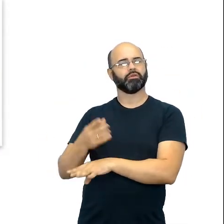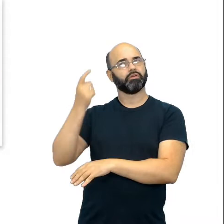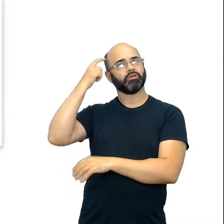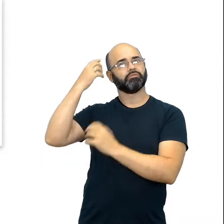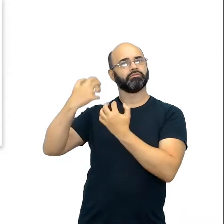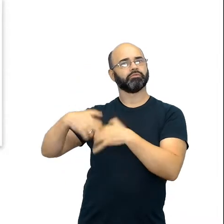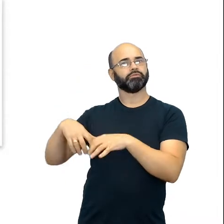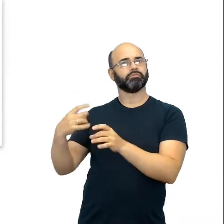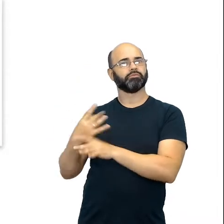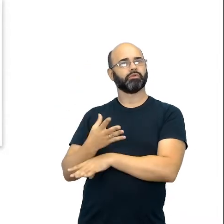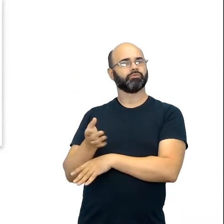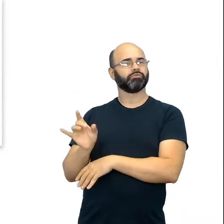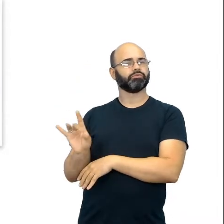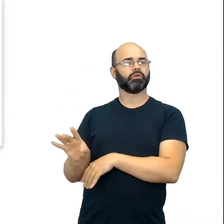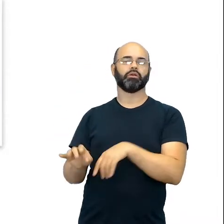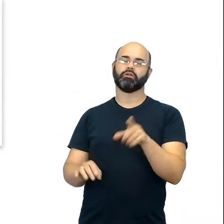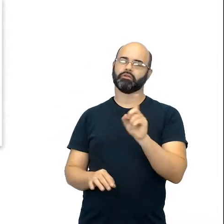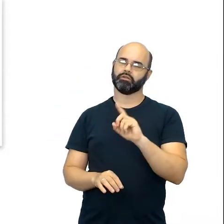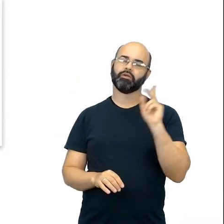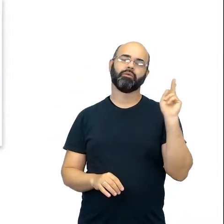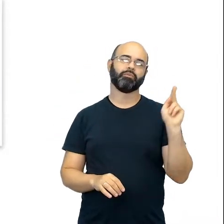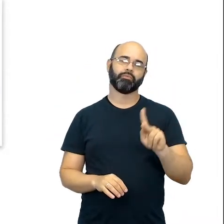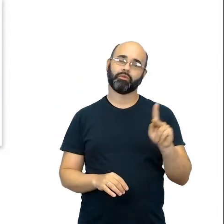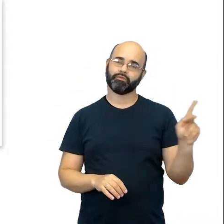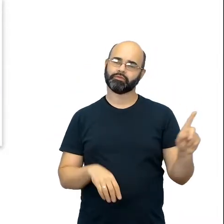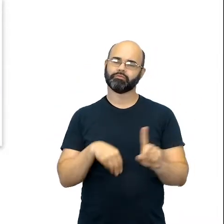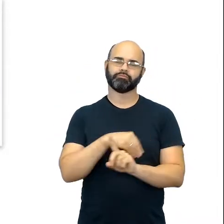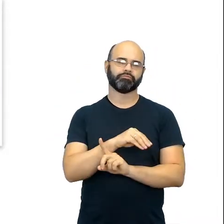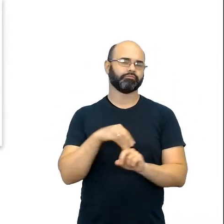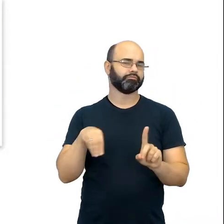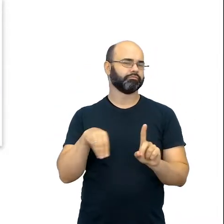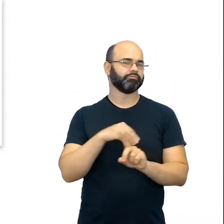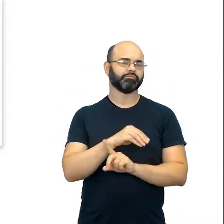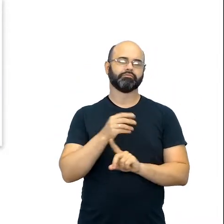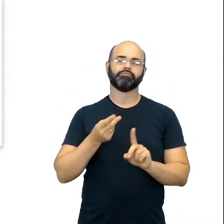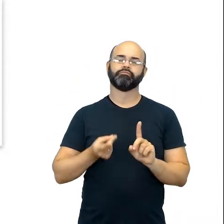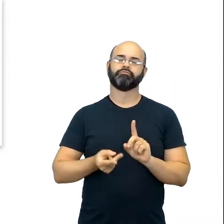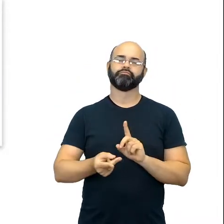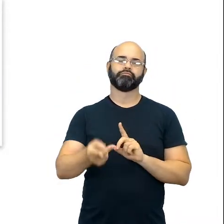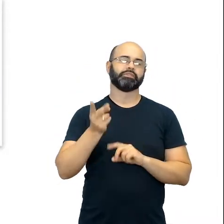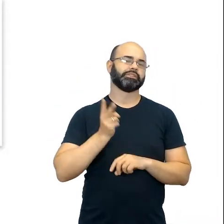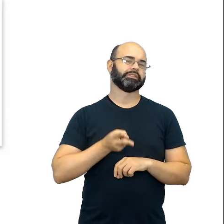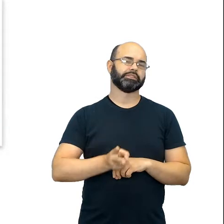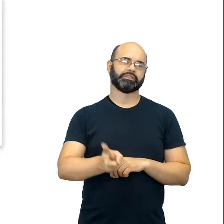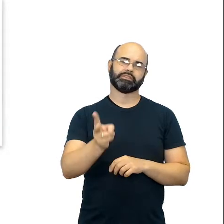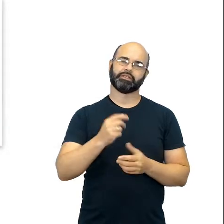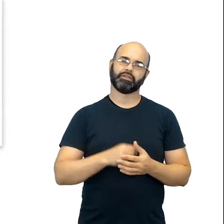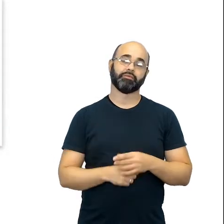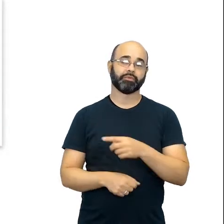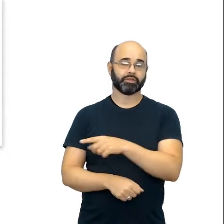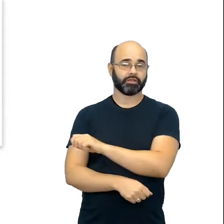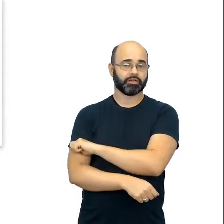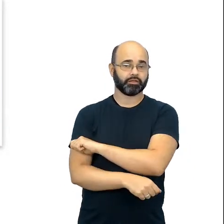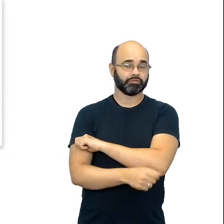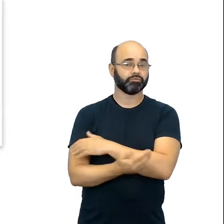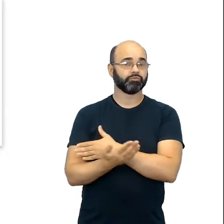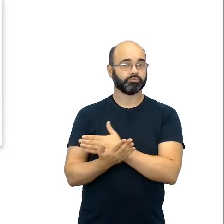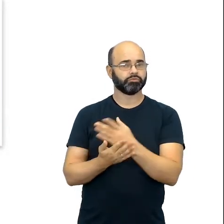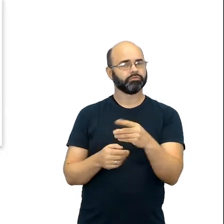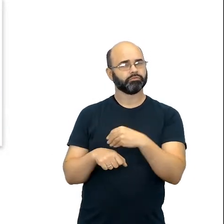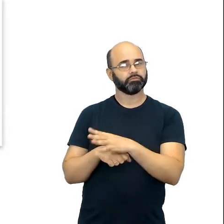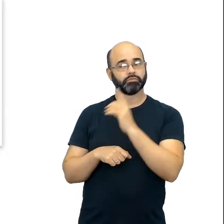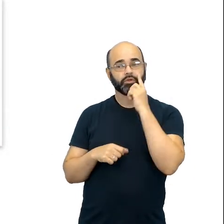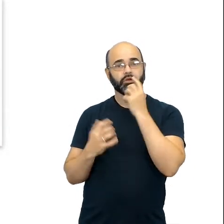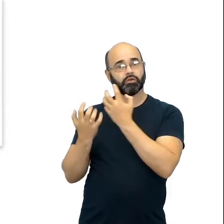eterno e necessário mediador nesse processo. Até de fazer o estudante inicialmente entender o que é o